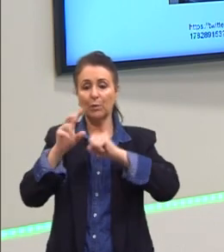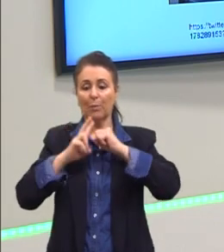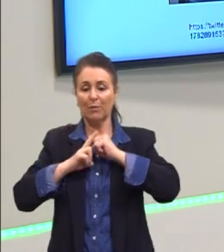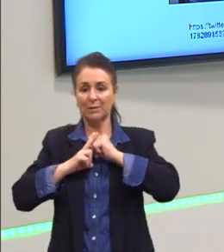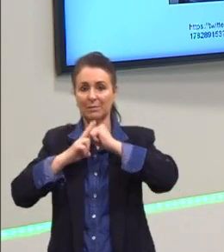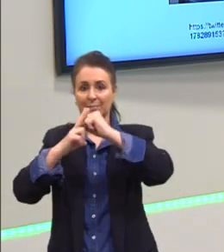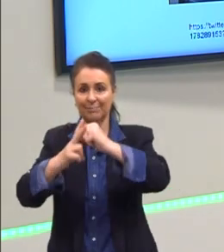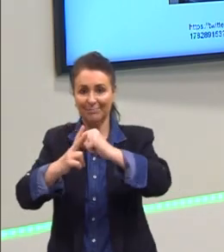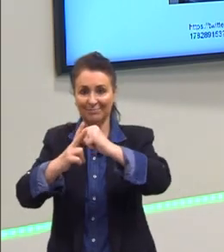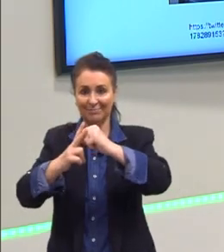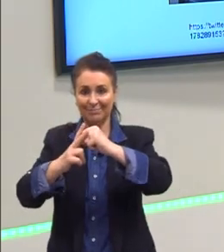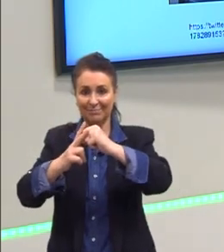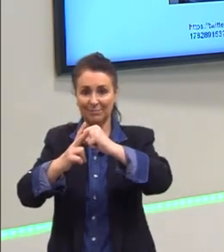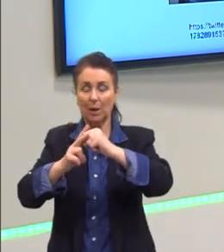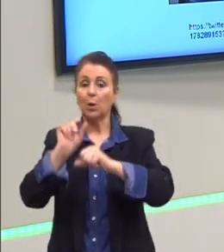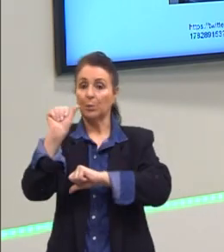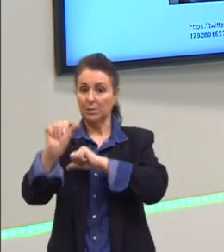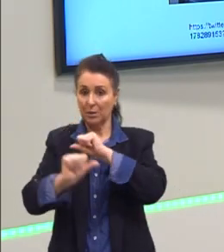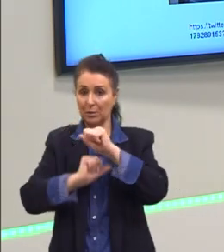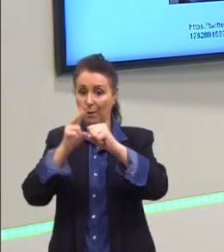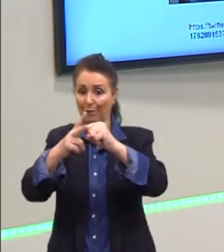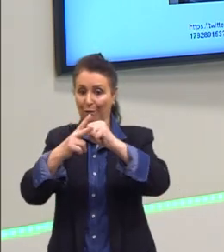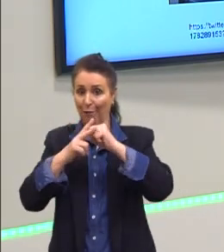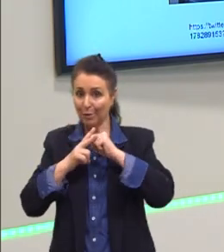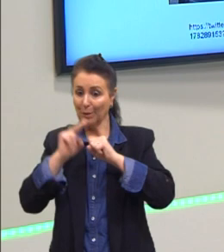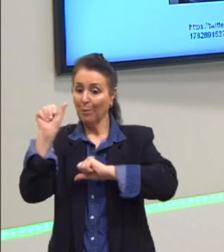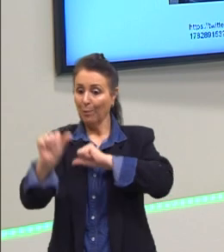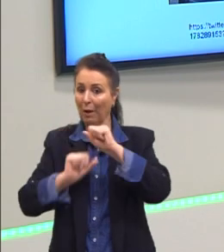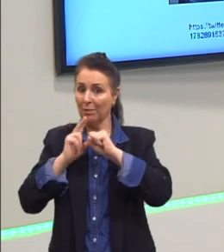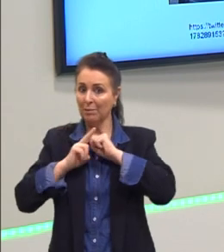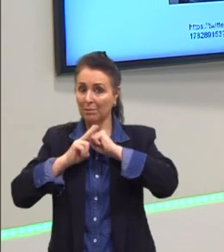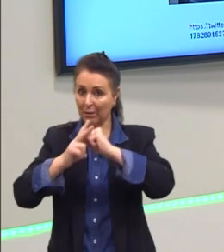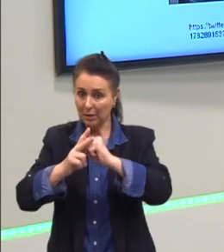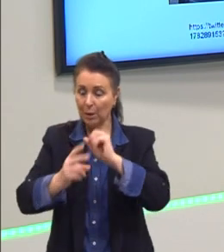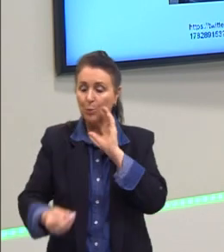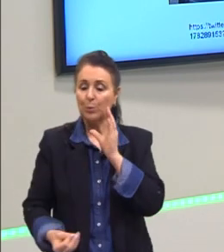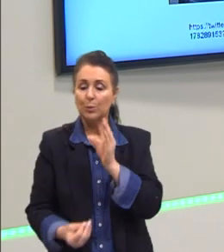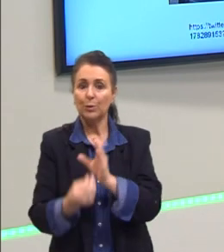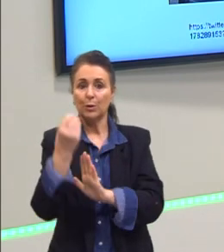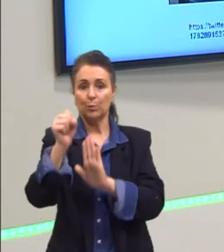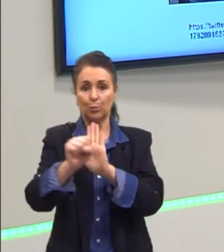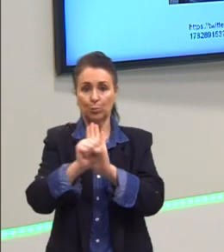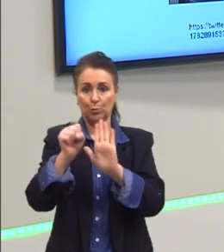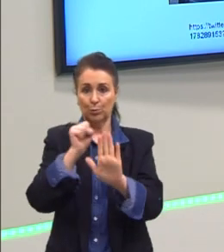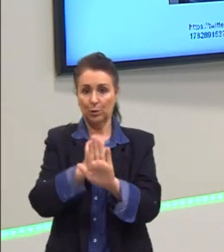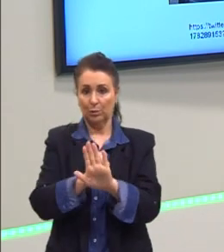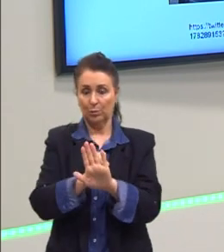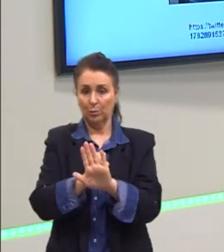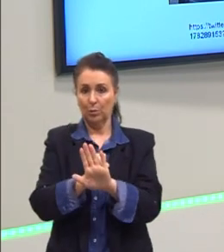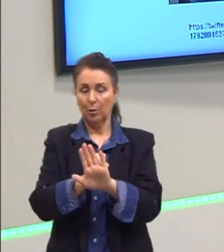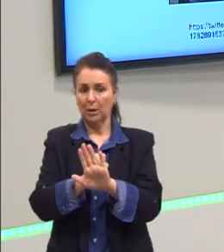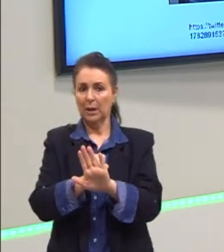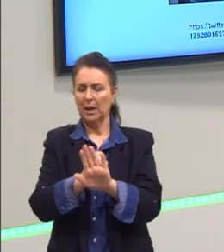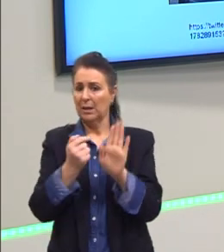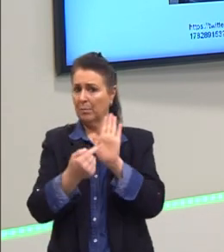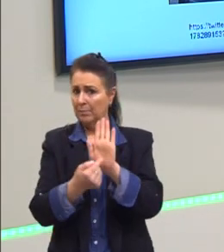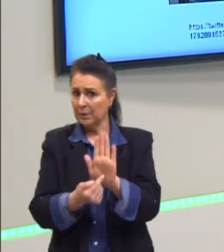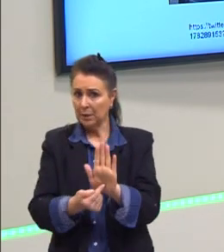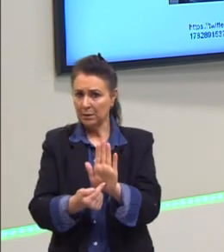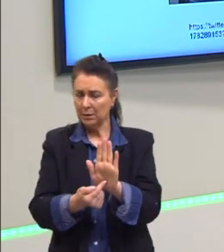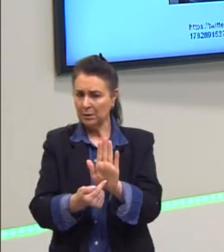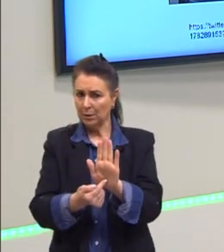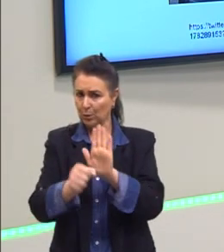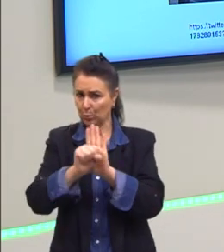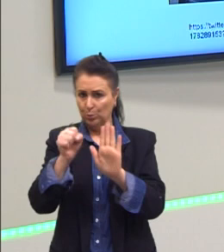ativa. No momento dessa transformação, eu vou criar um sujeito. Ele é indeterminado. Mas dentro da língua inglesa, não